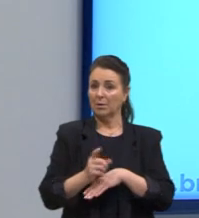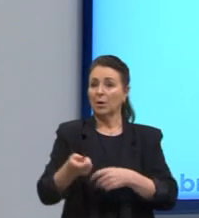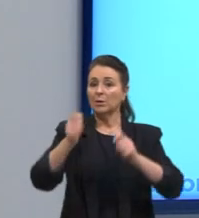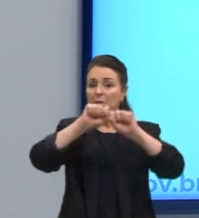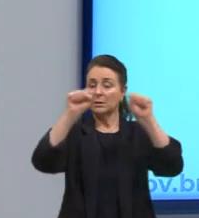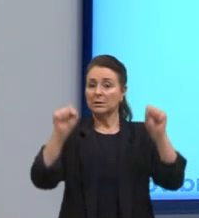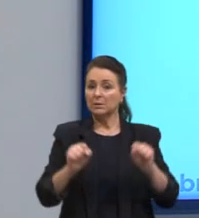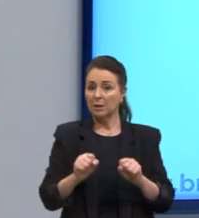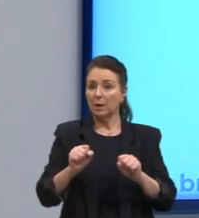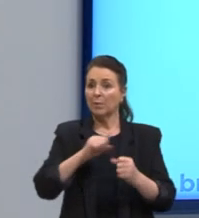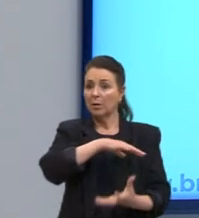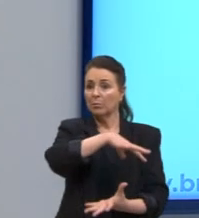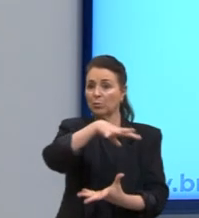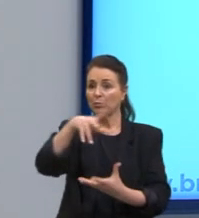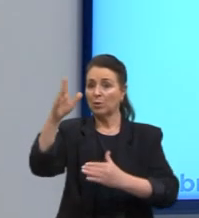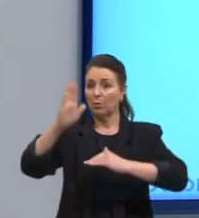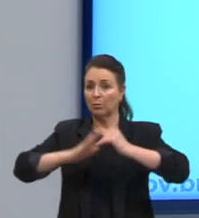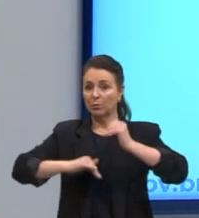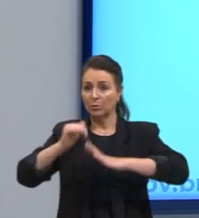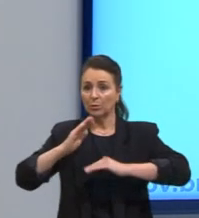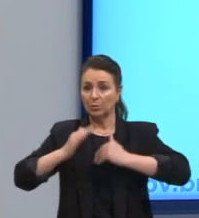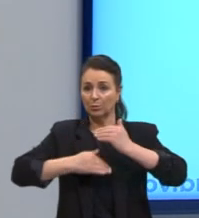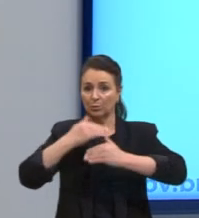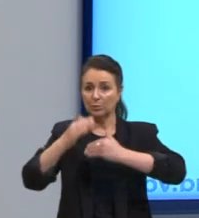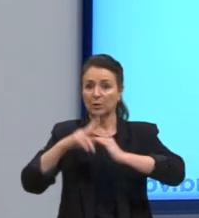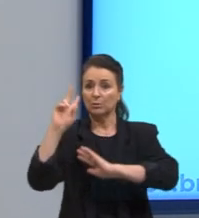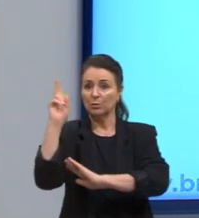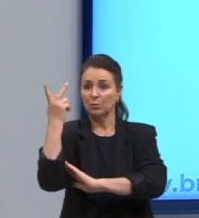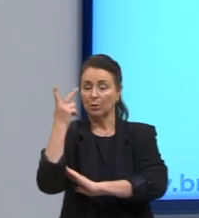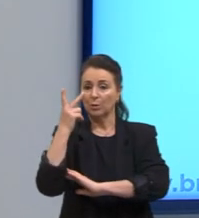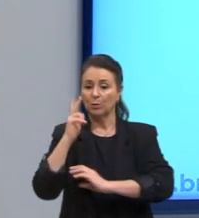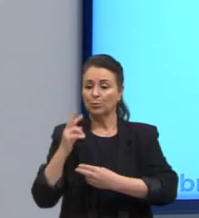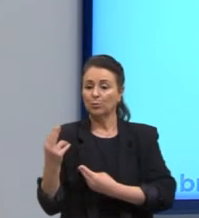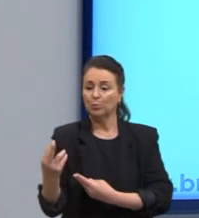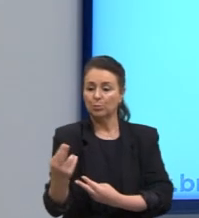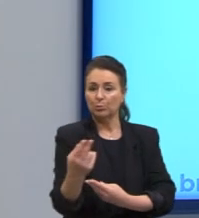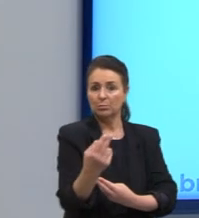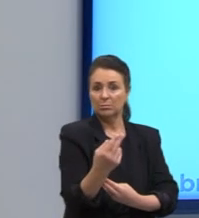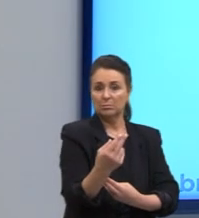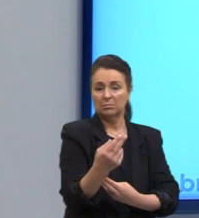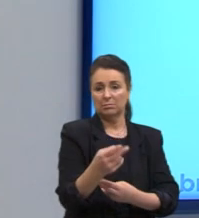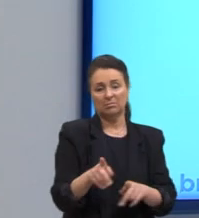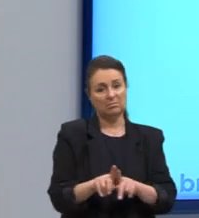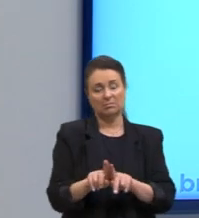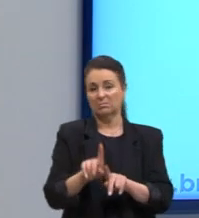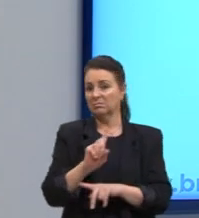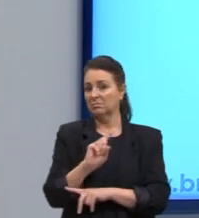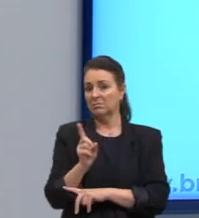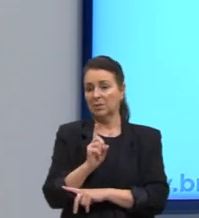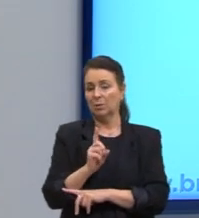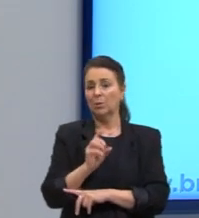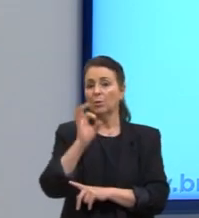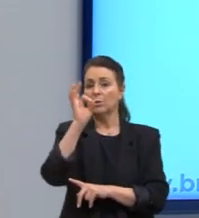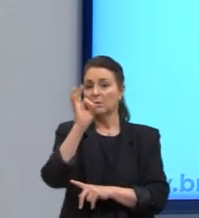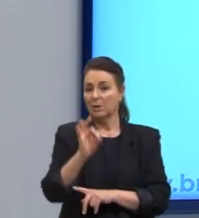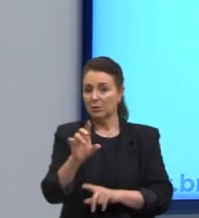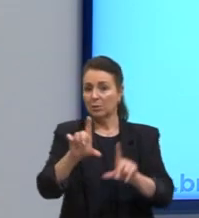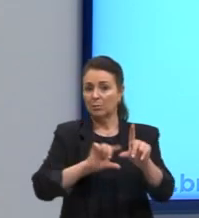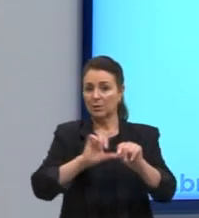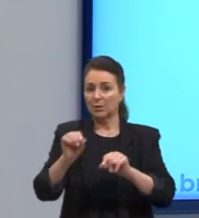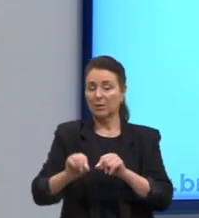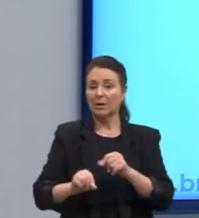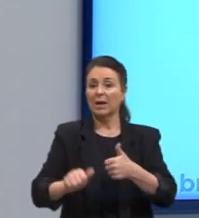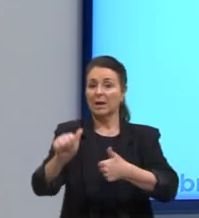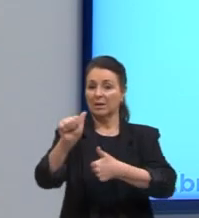internacional decadente e processo histórico homogenizador. Não também, né? Então, a alternativa correta é a